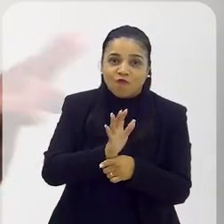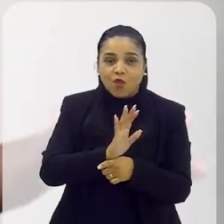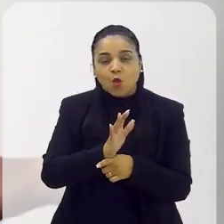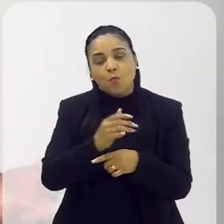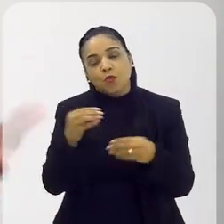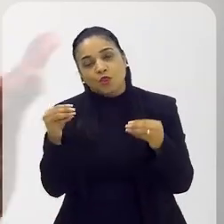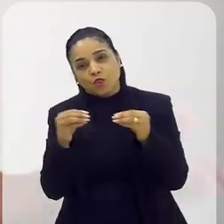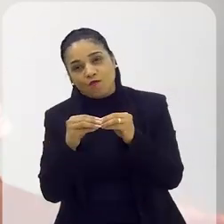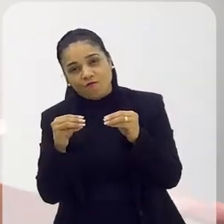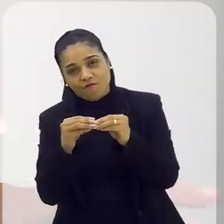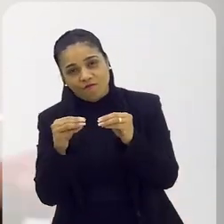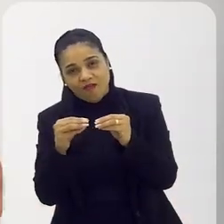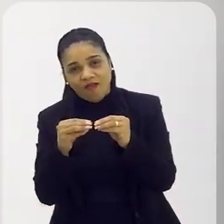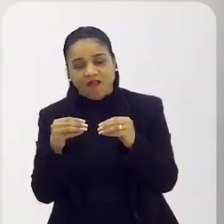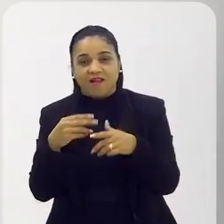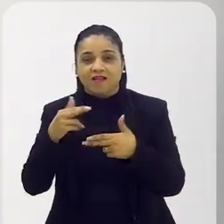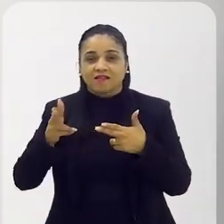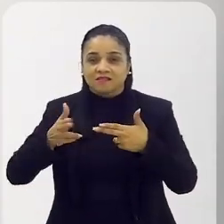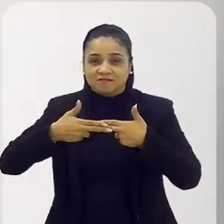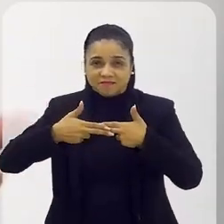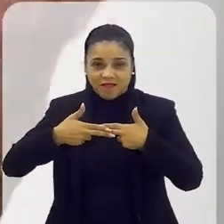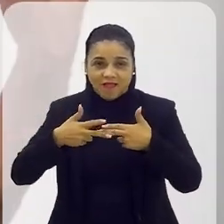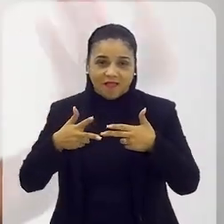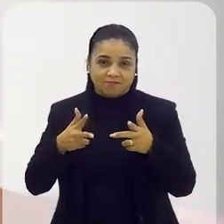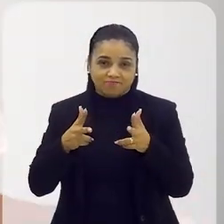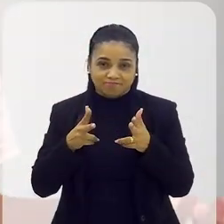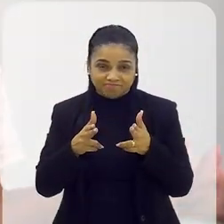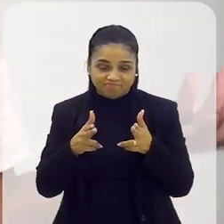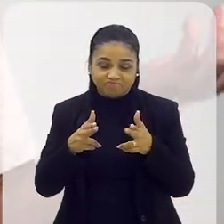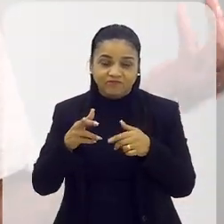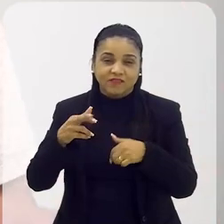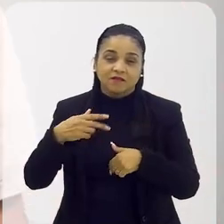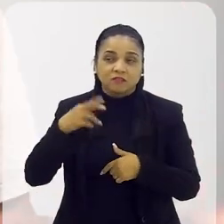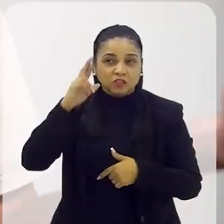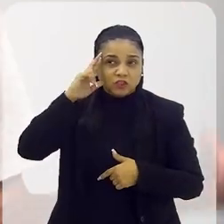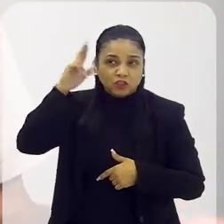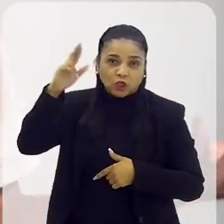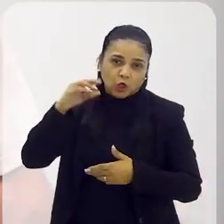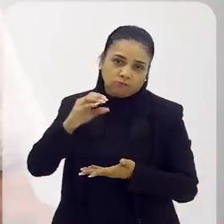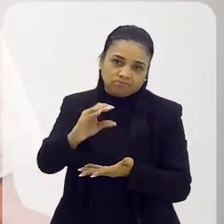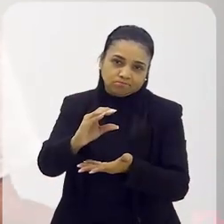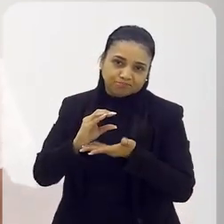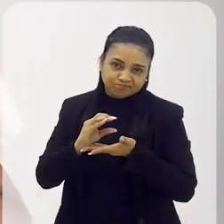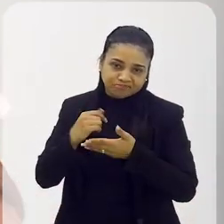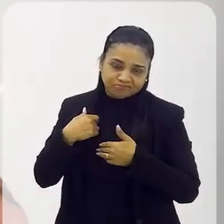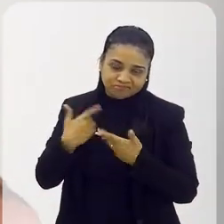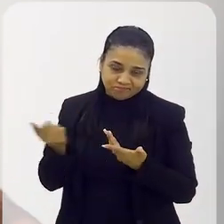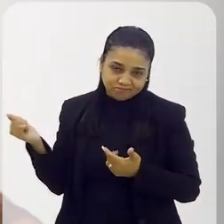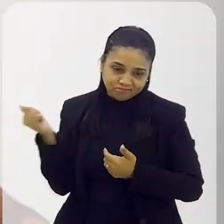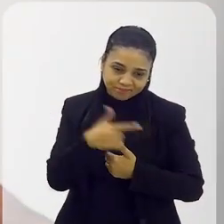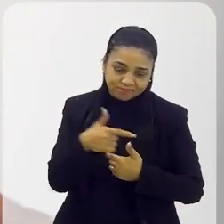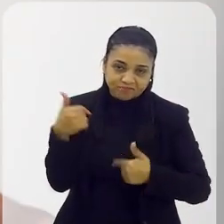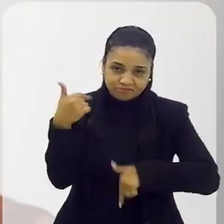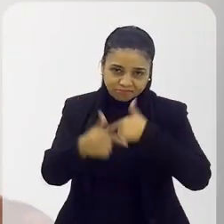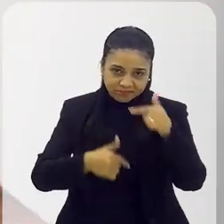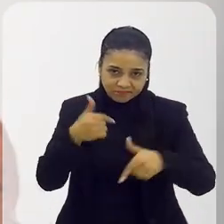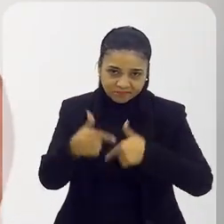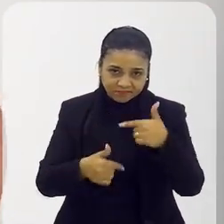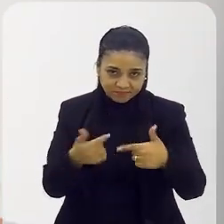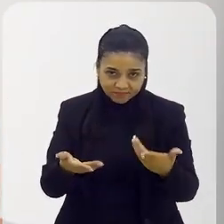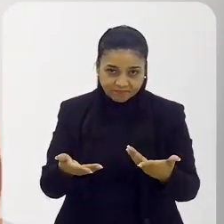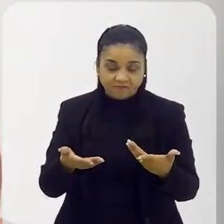filme, ou trabalha numa novela, ou trabalha numa série, que tem alguém que é dono, muito mais dono do seu trabalho. Essa